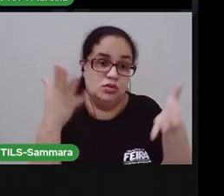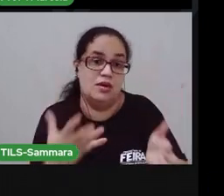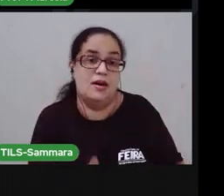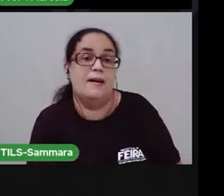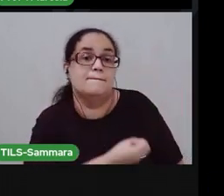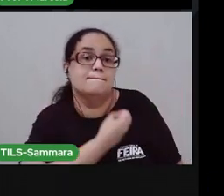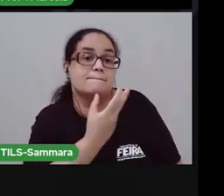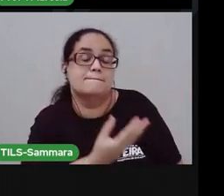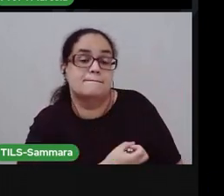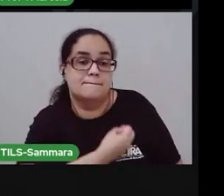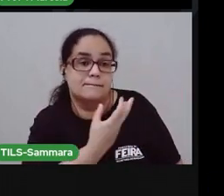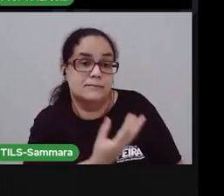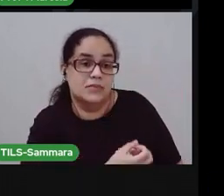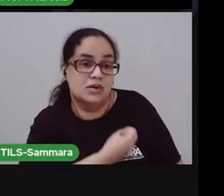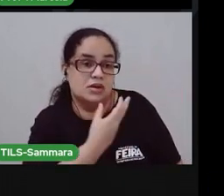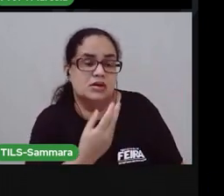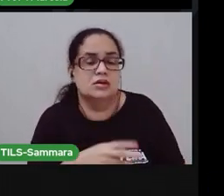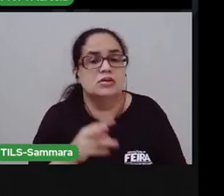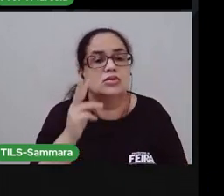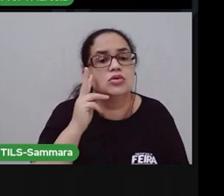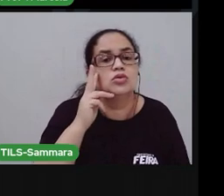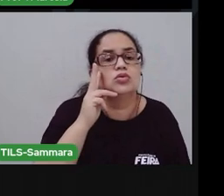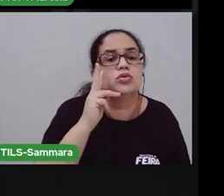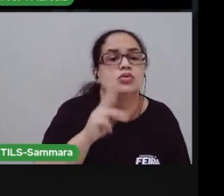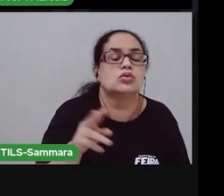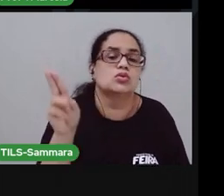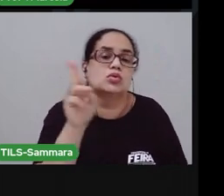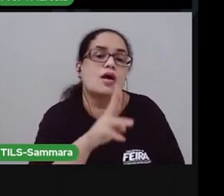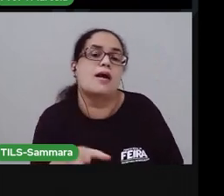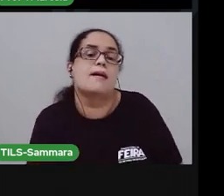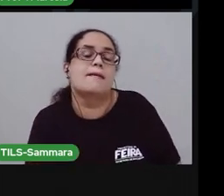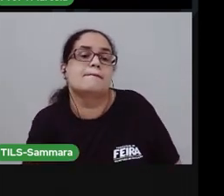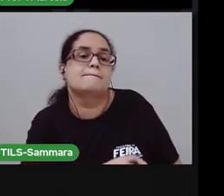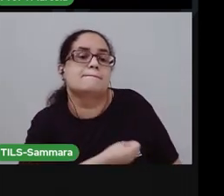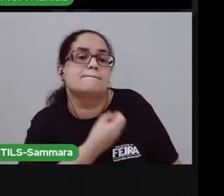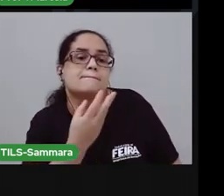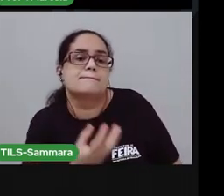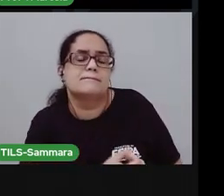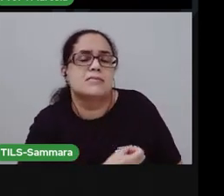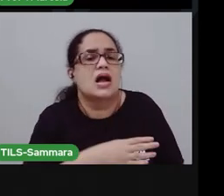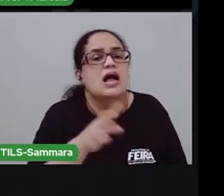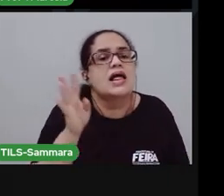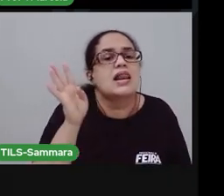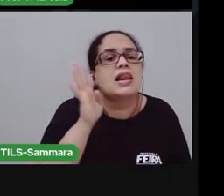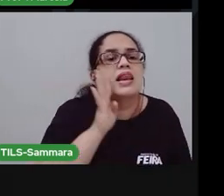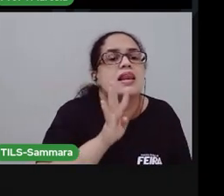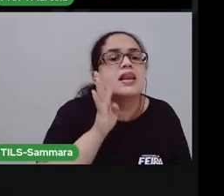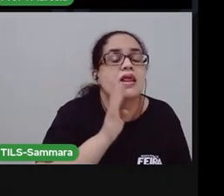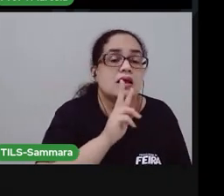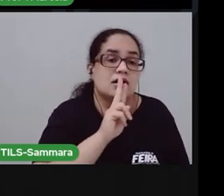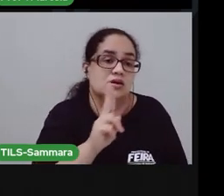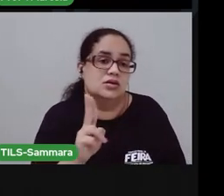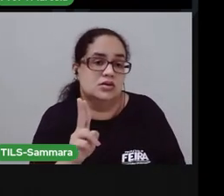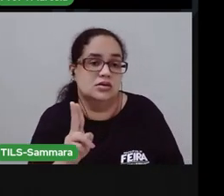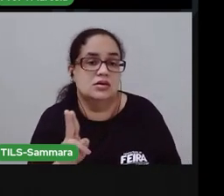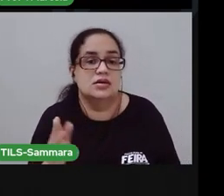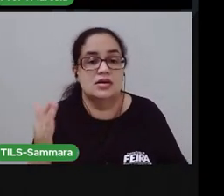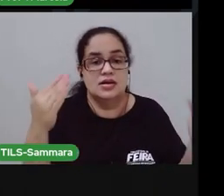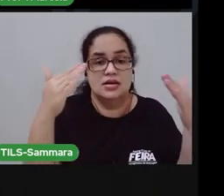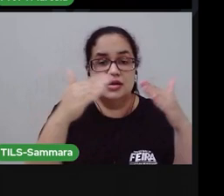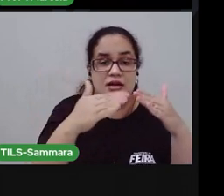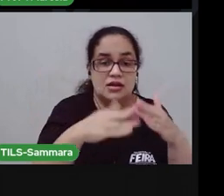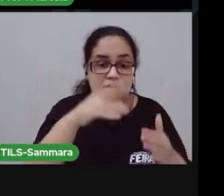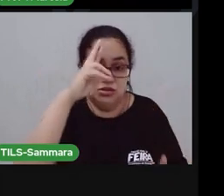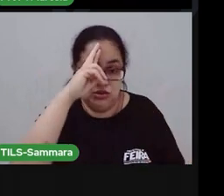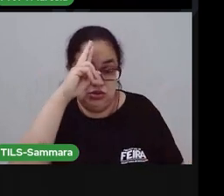poema. Para isso, eu trouxe um poema bem legal. Chamado A Casa e